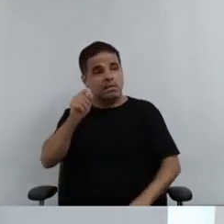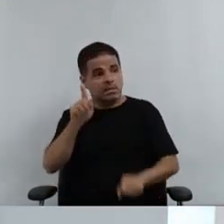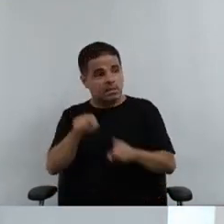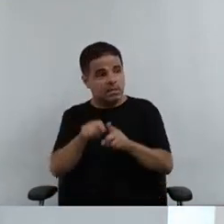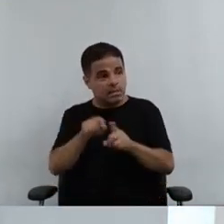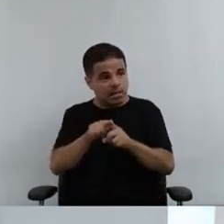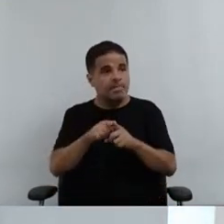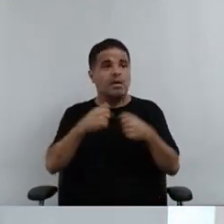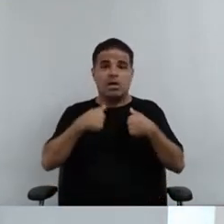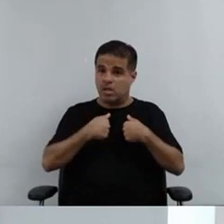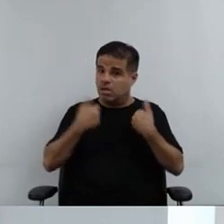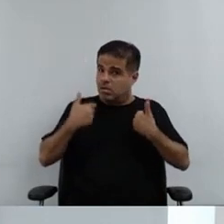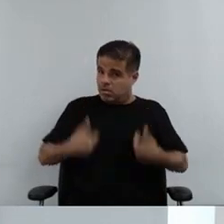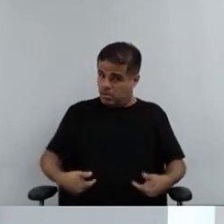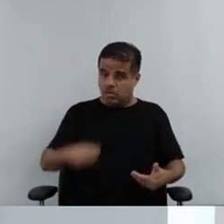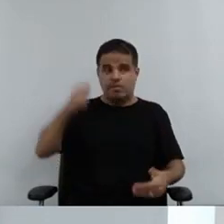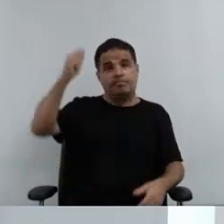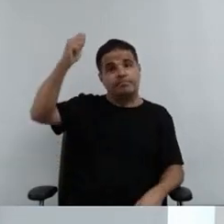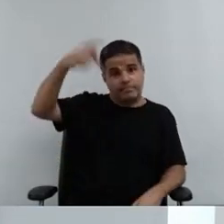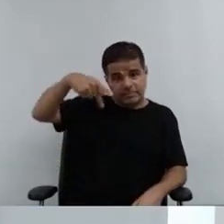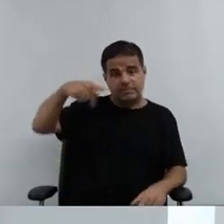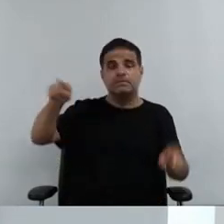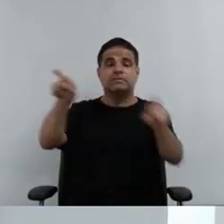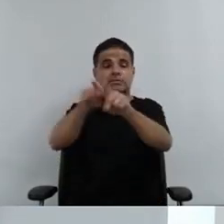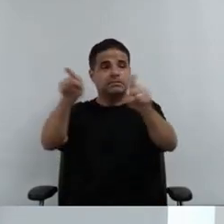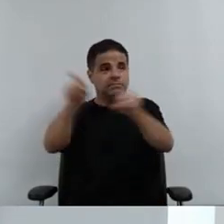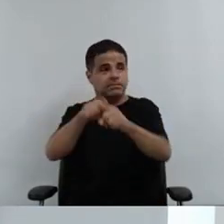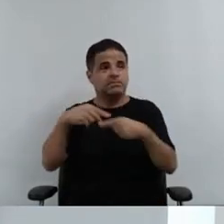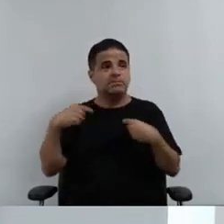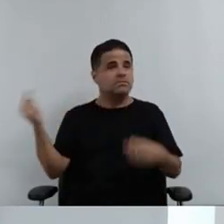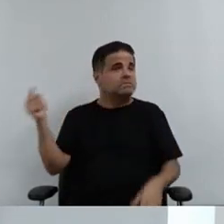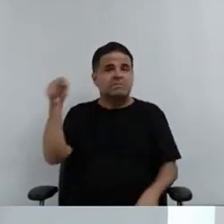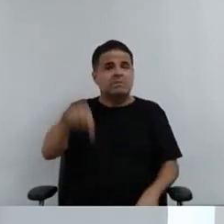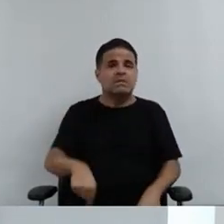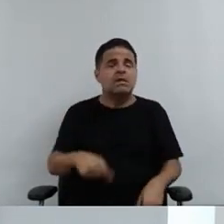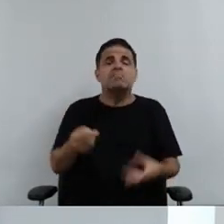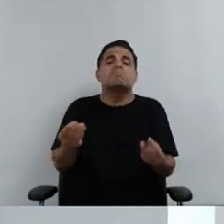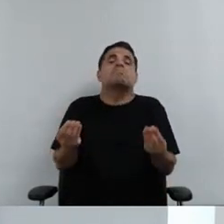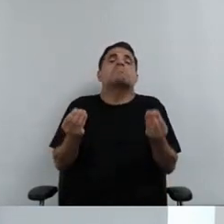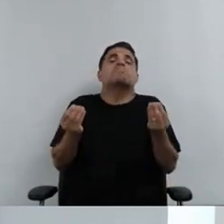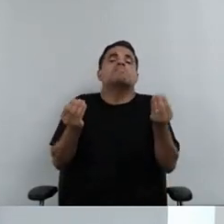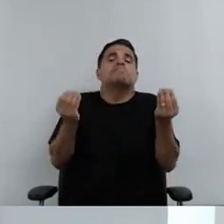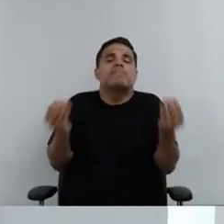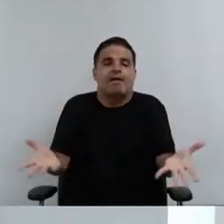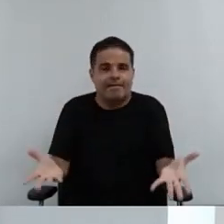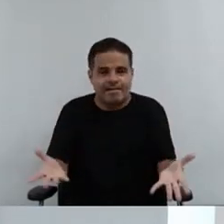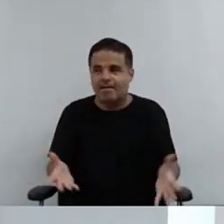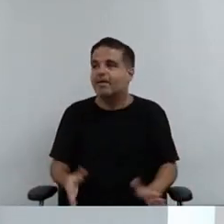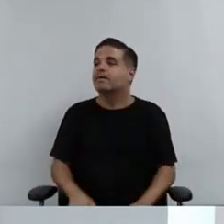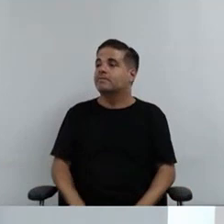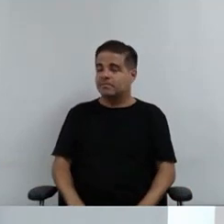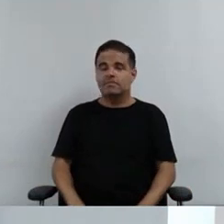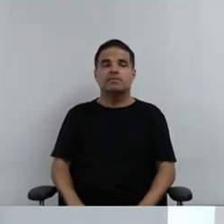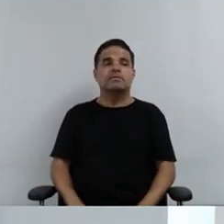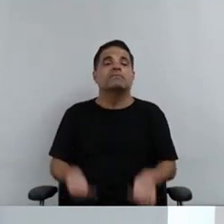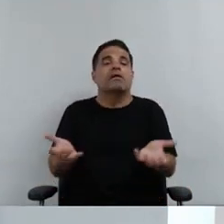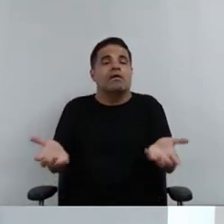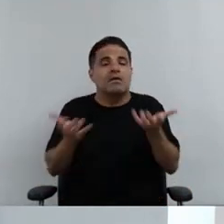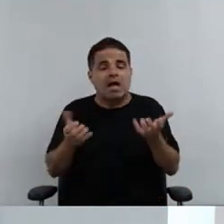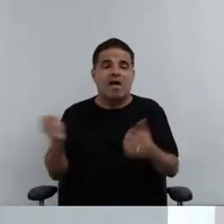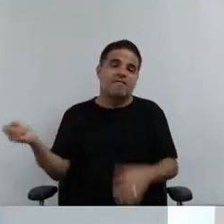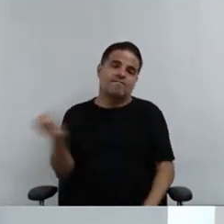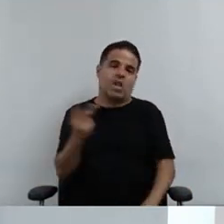como a Dolores, eu também sou aposentada, e o que nos traz aqui, certo? Nos traz requerer